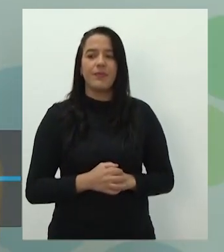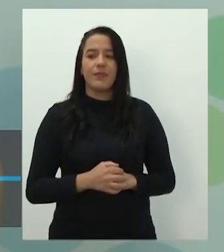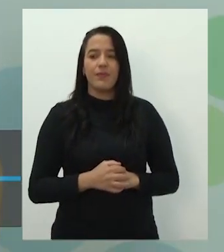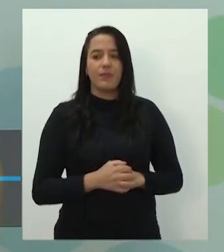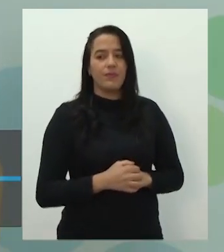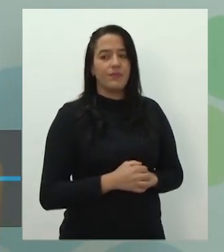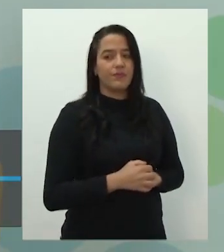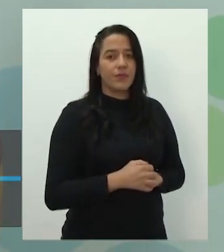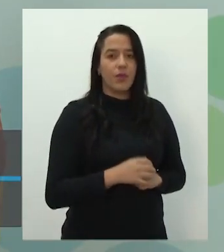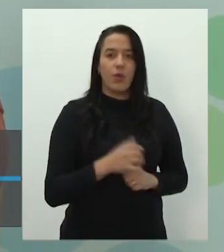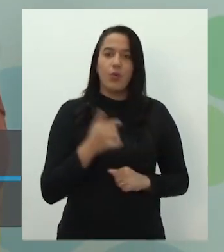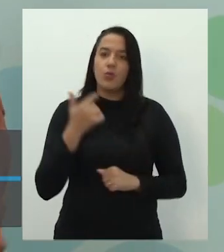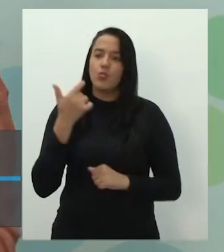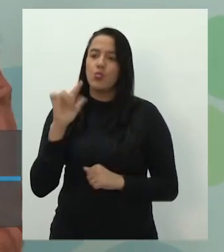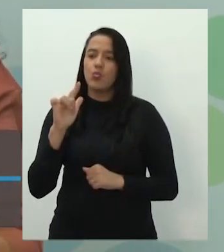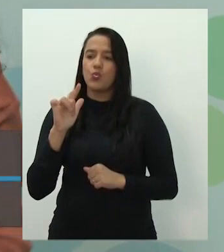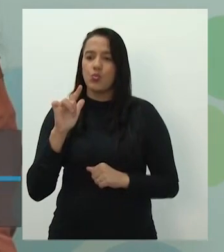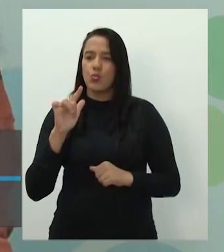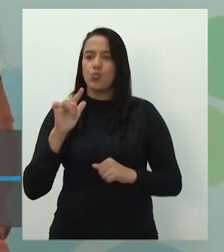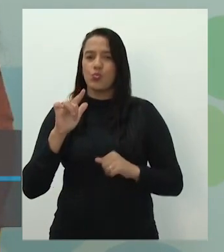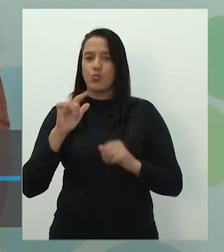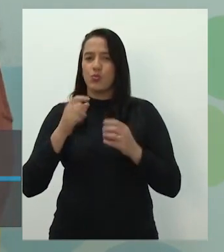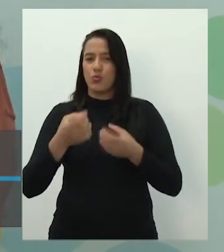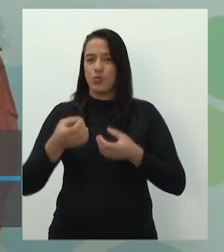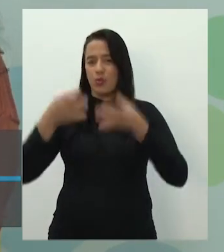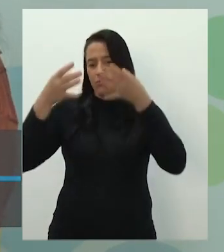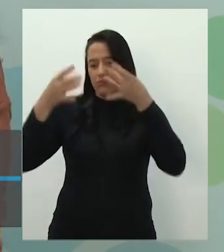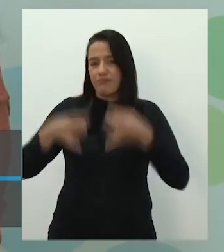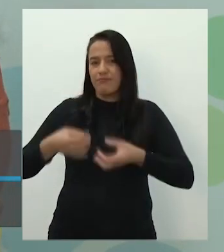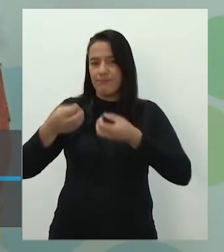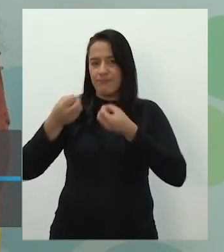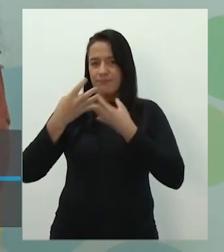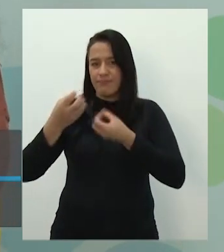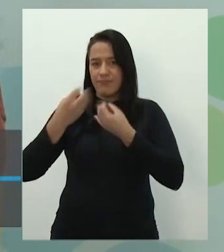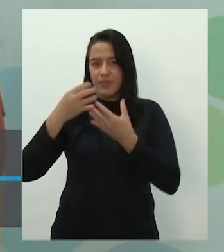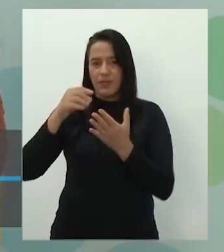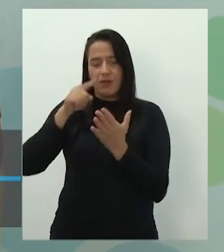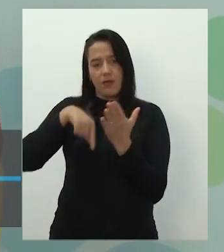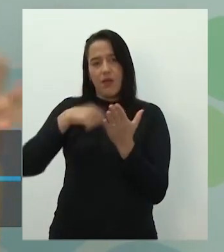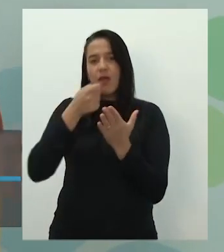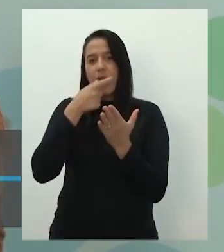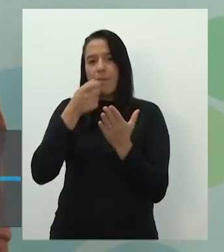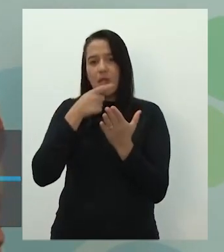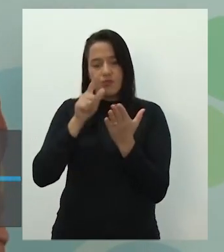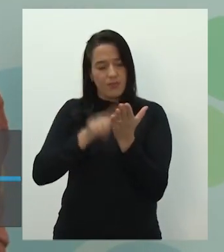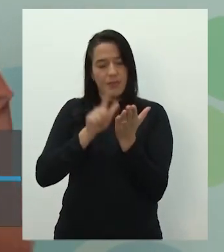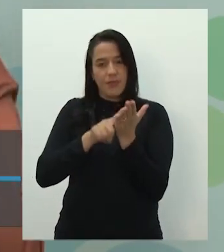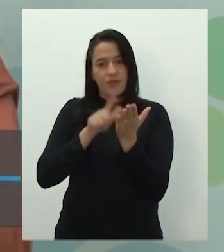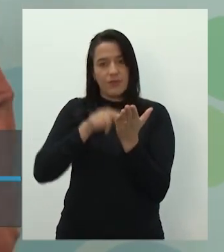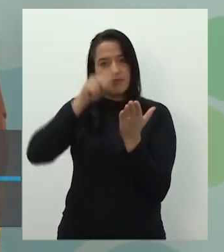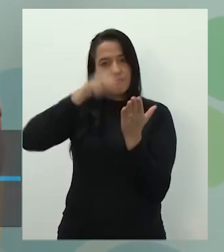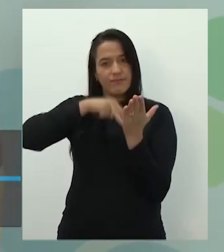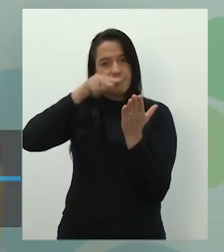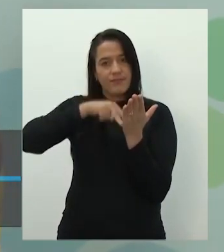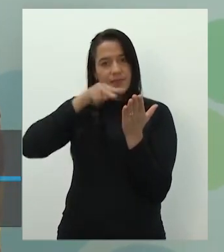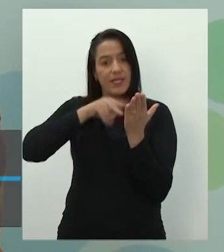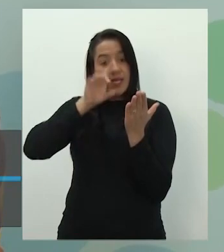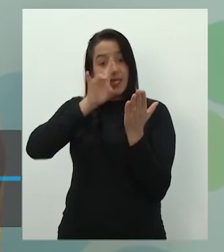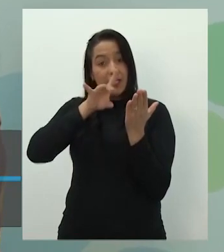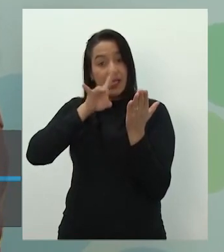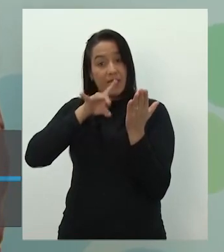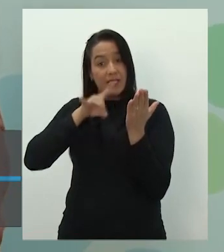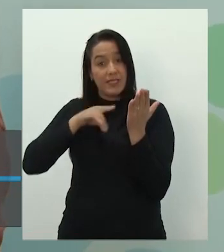manual de instrução e bula de remédio. A gente tem ali três gêneros diferentes. Cada um tem uma função.